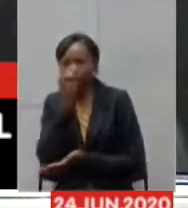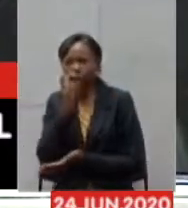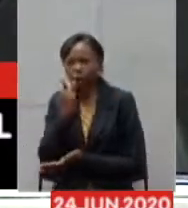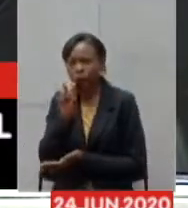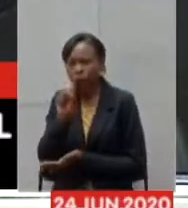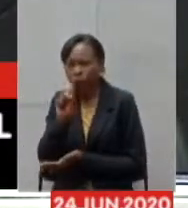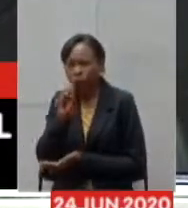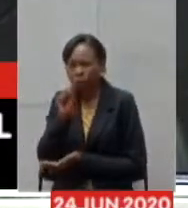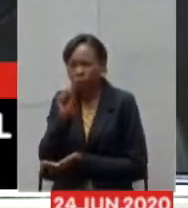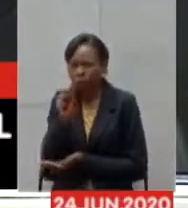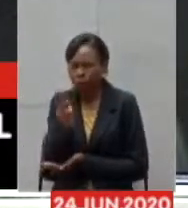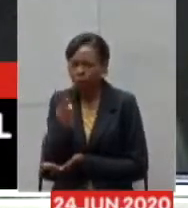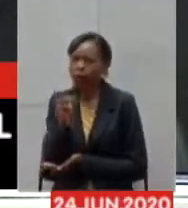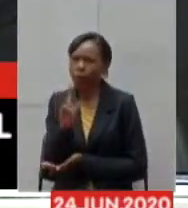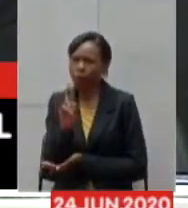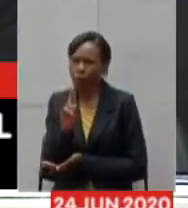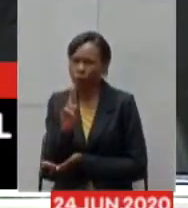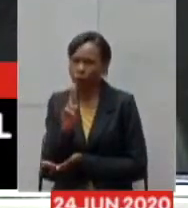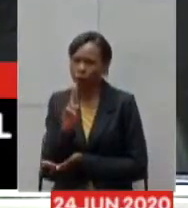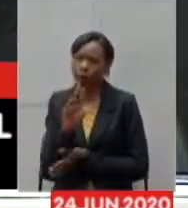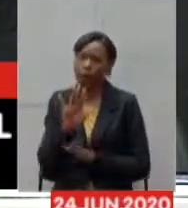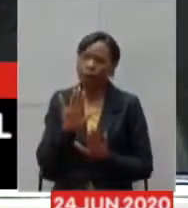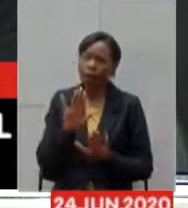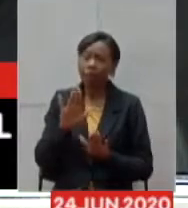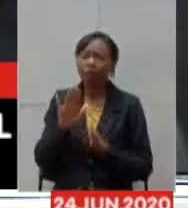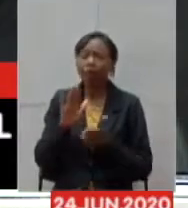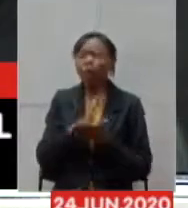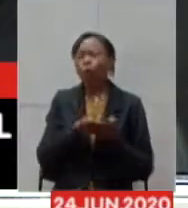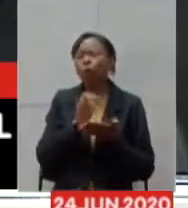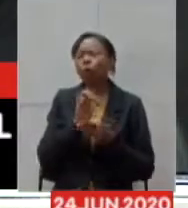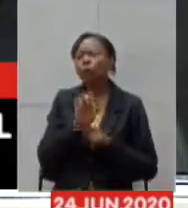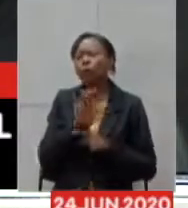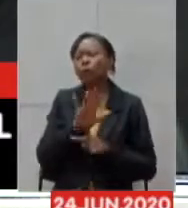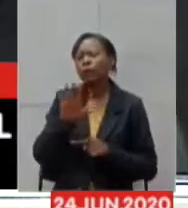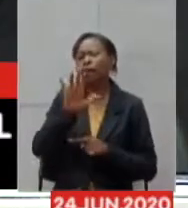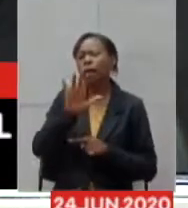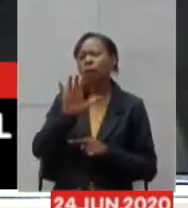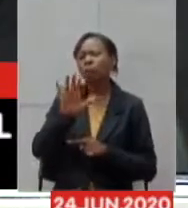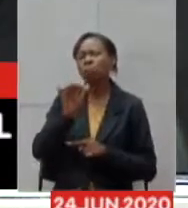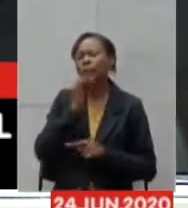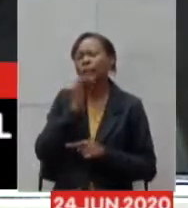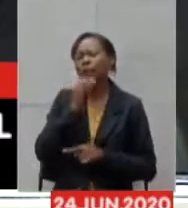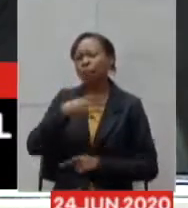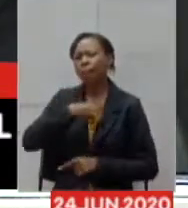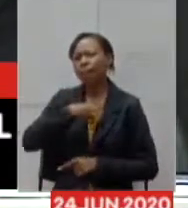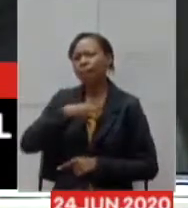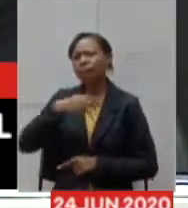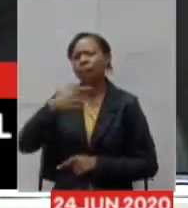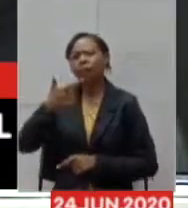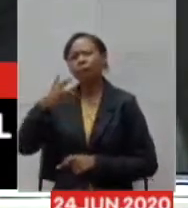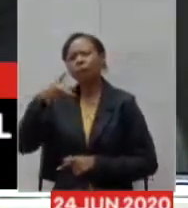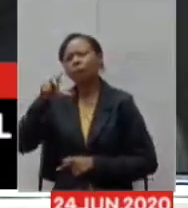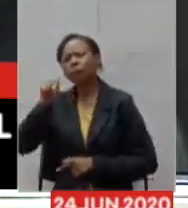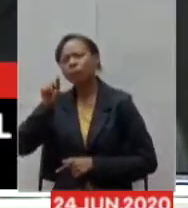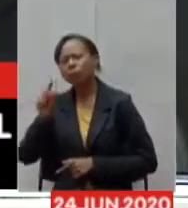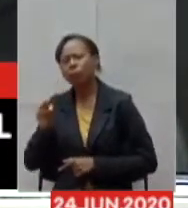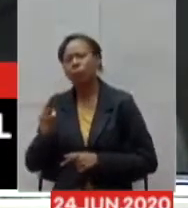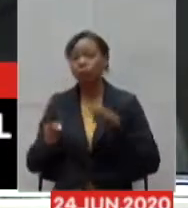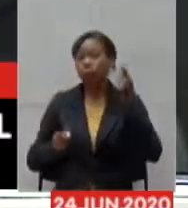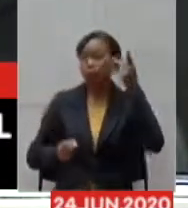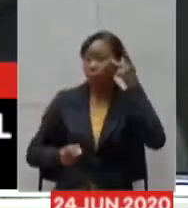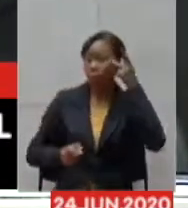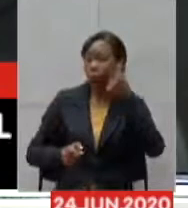mas teve estado por exemplo a Bahia que comprou por 250 mil reais São Paulo comprou por 200 mil